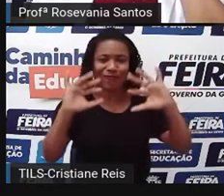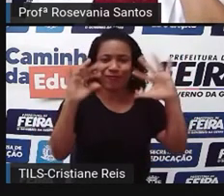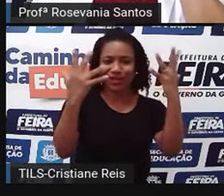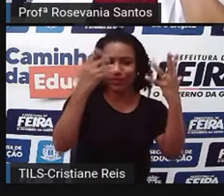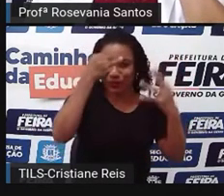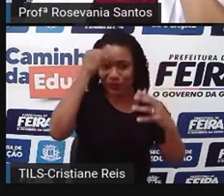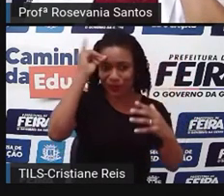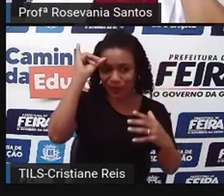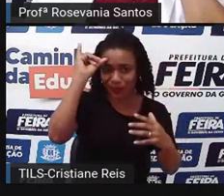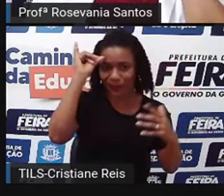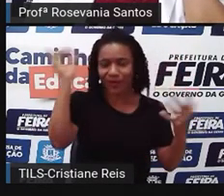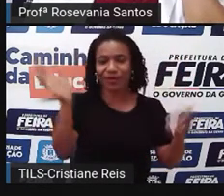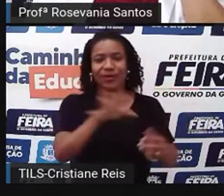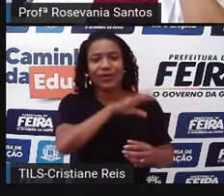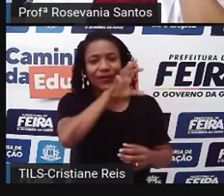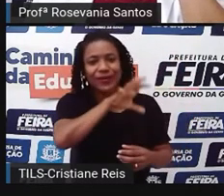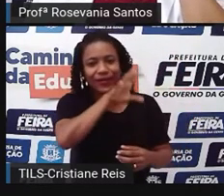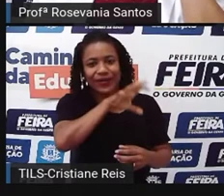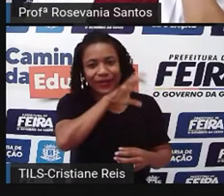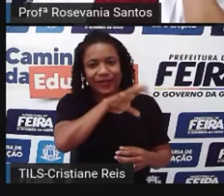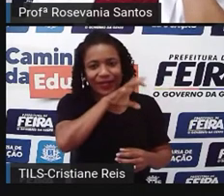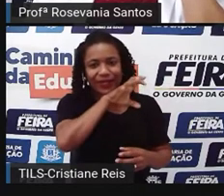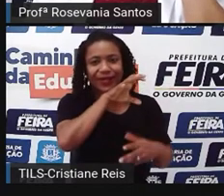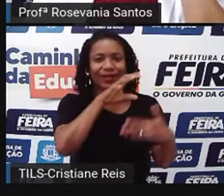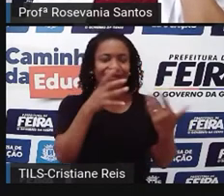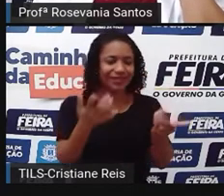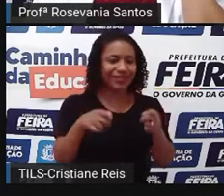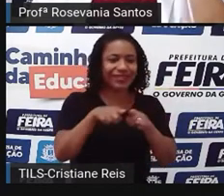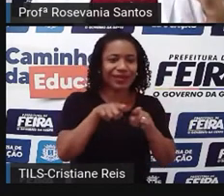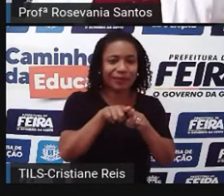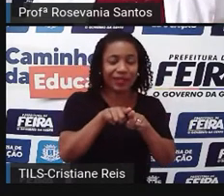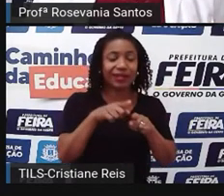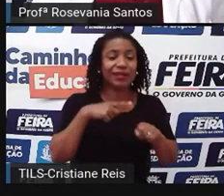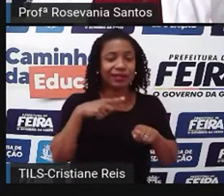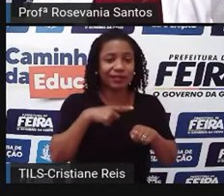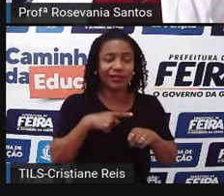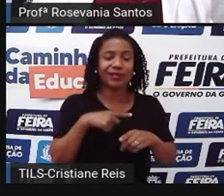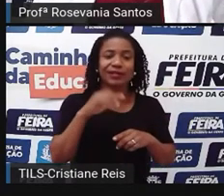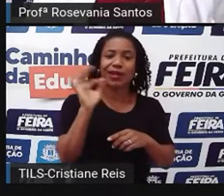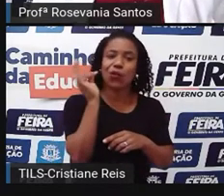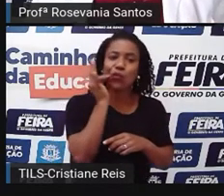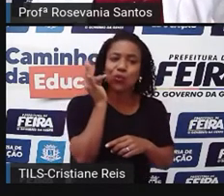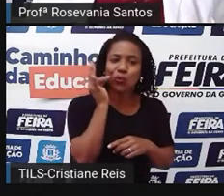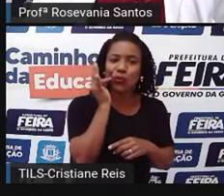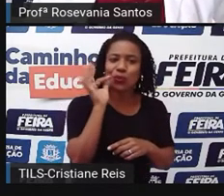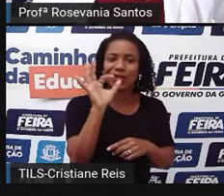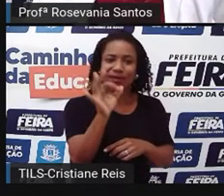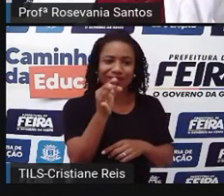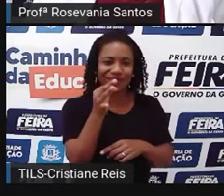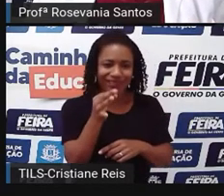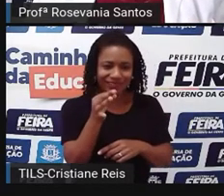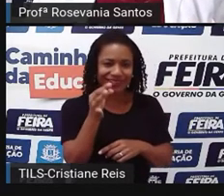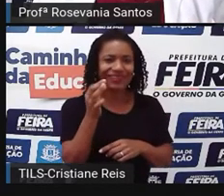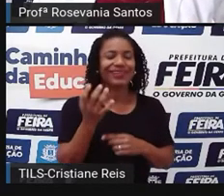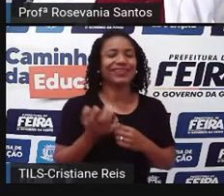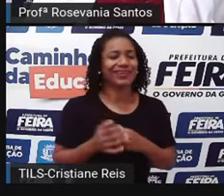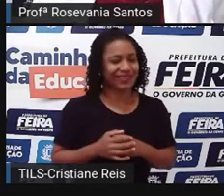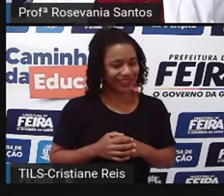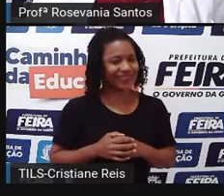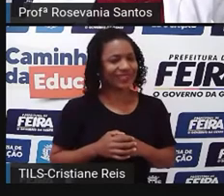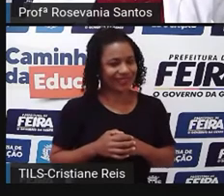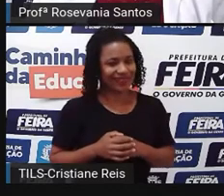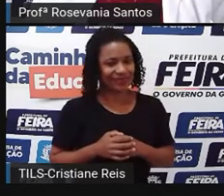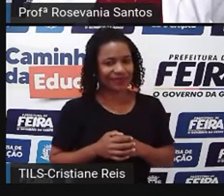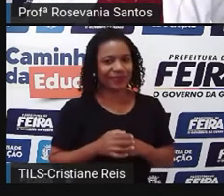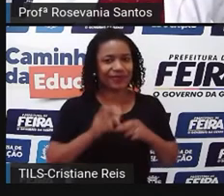animais específicos, o próprio Guaraná, que é da Amazônia, e tem uma série de coisas aí,